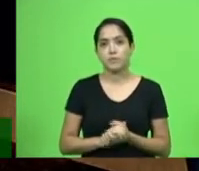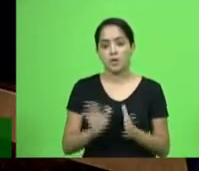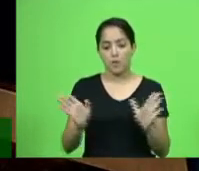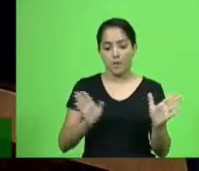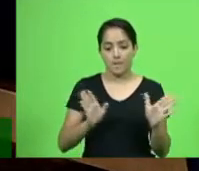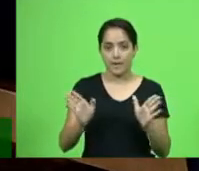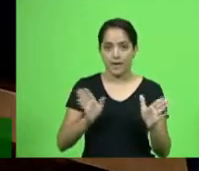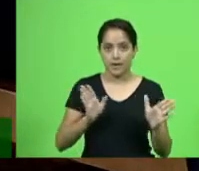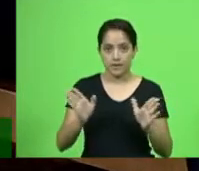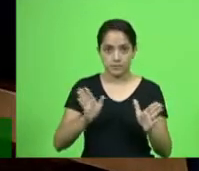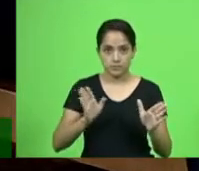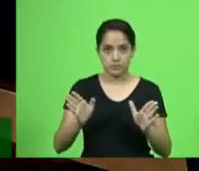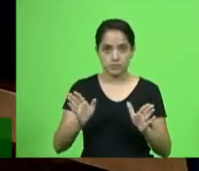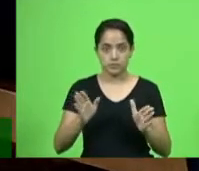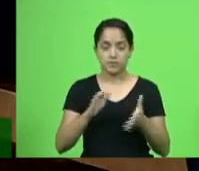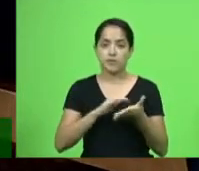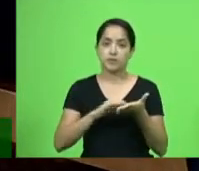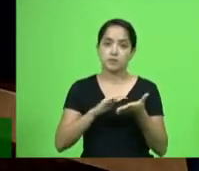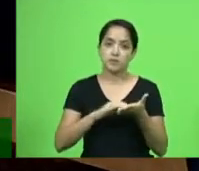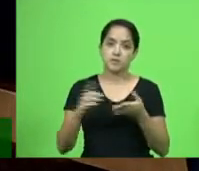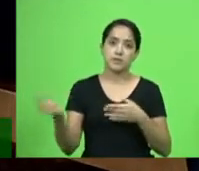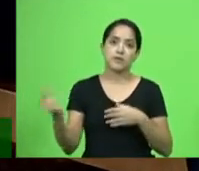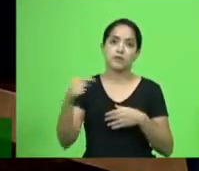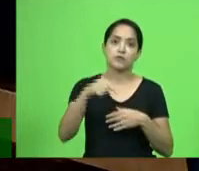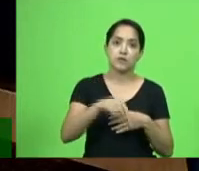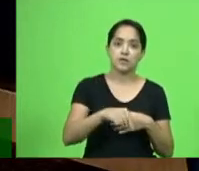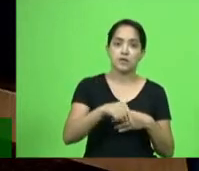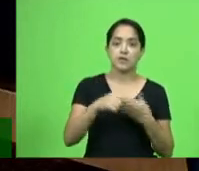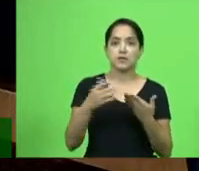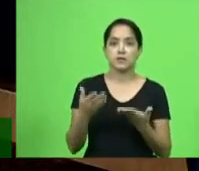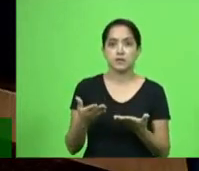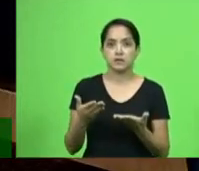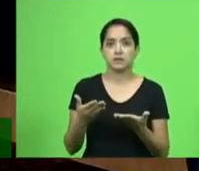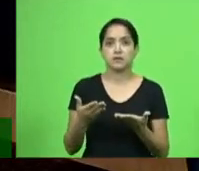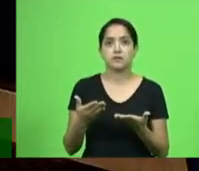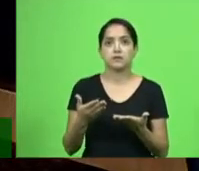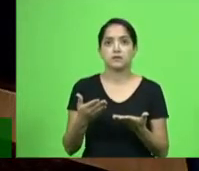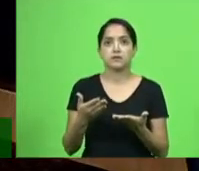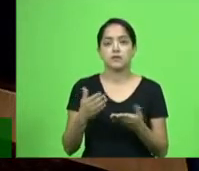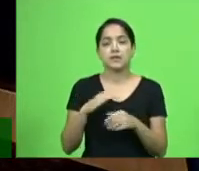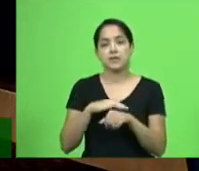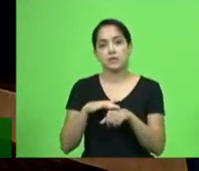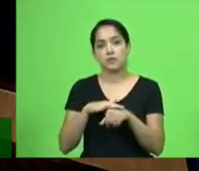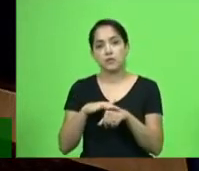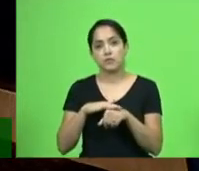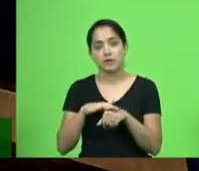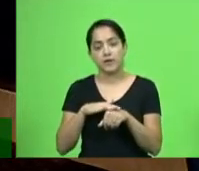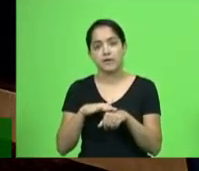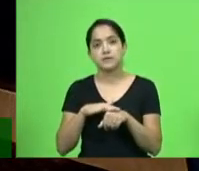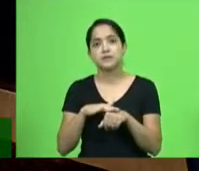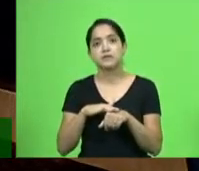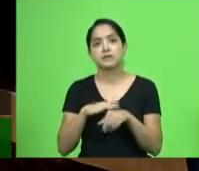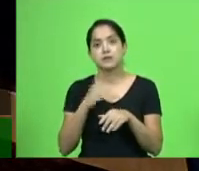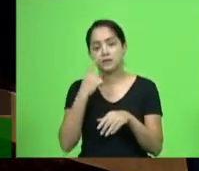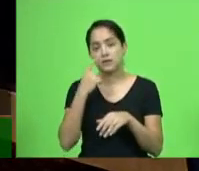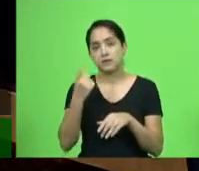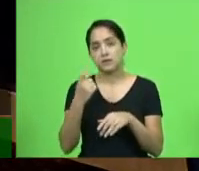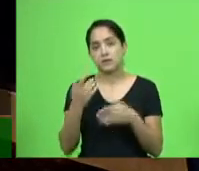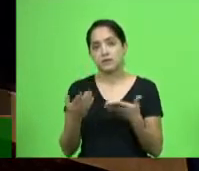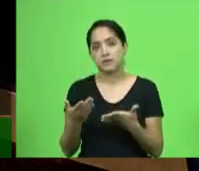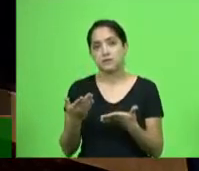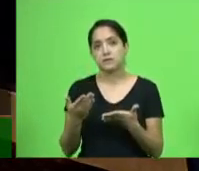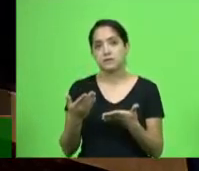regimental para que o secretário possa vir, até porque o secretário, em conversa, o André Mota Ribeiro, tem interesse em